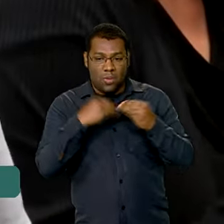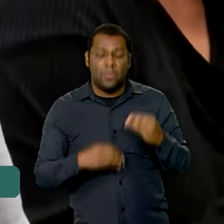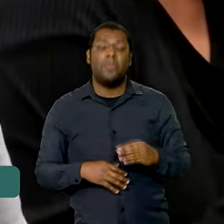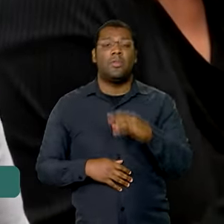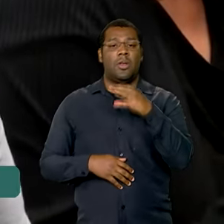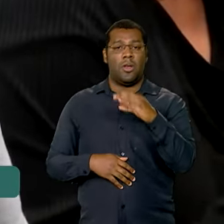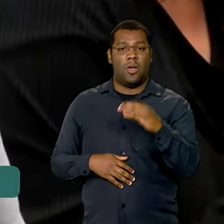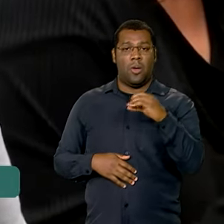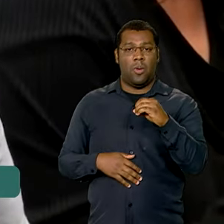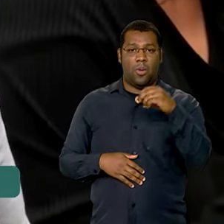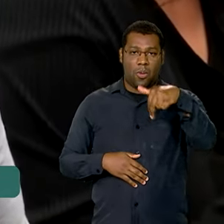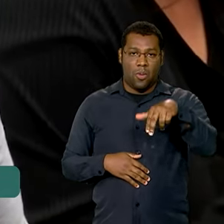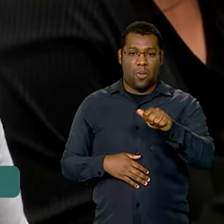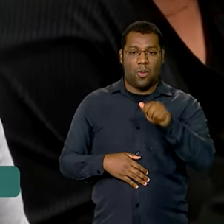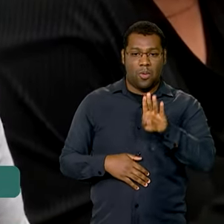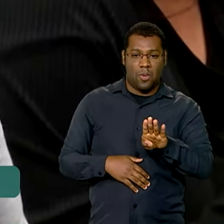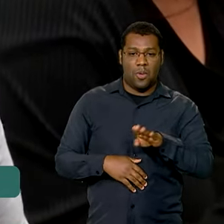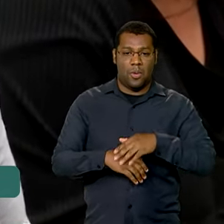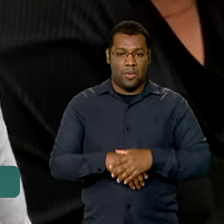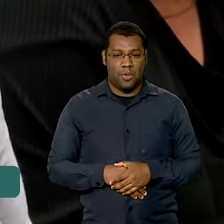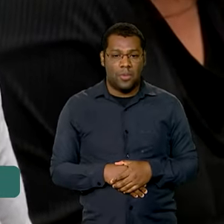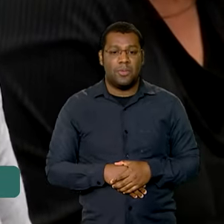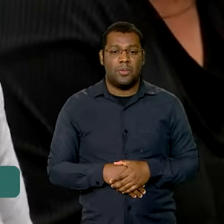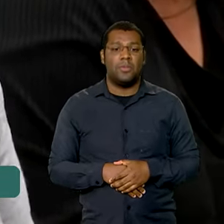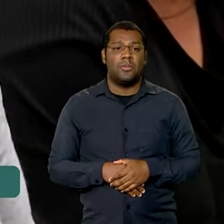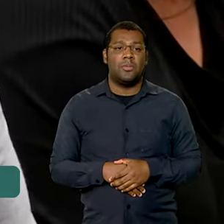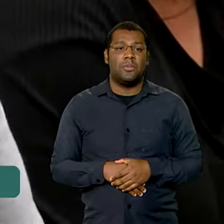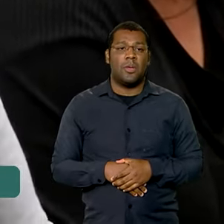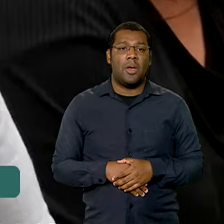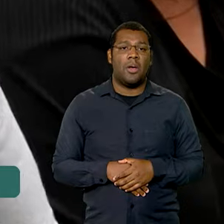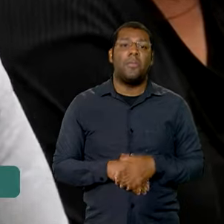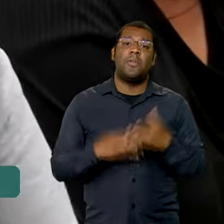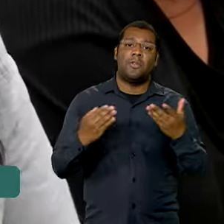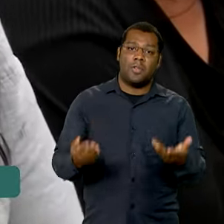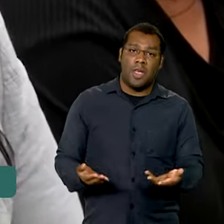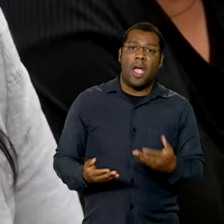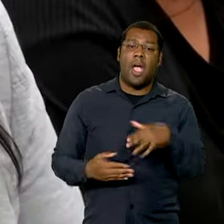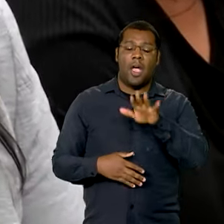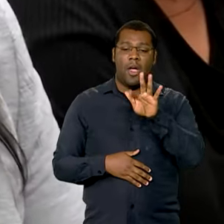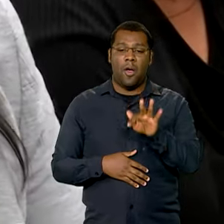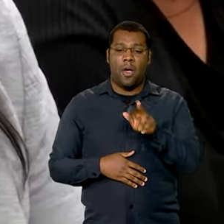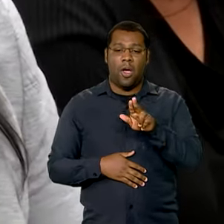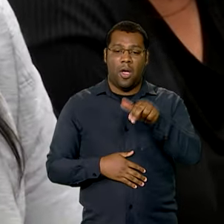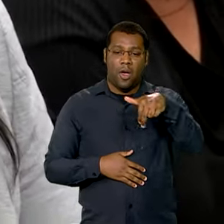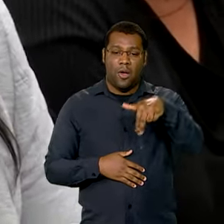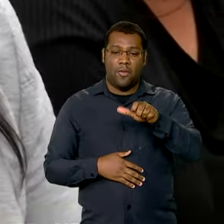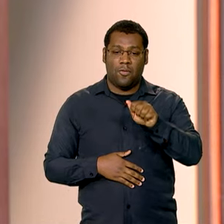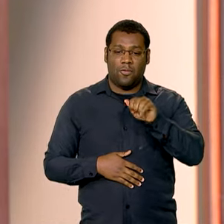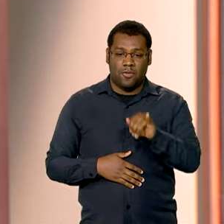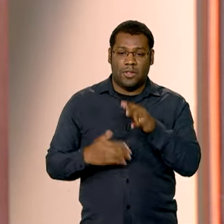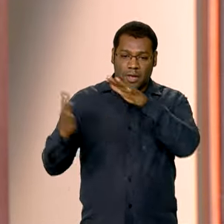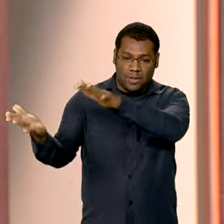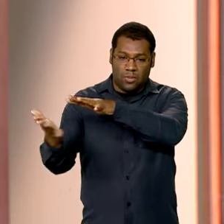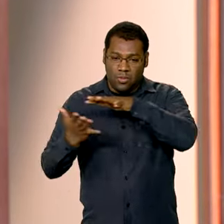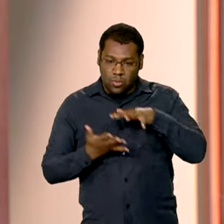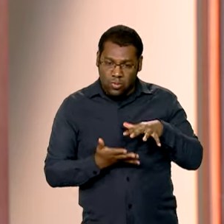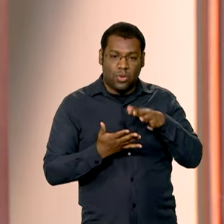FUNAI vai e pega as cestas de alimentos e faz chegar até a comunidade.